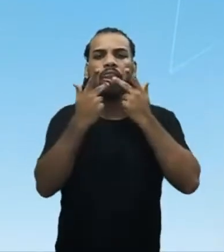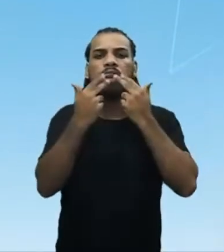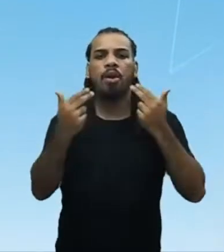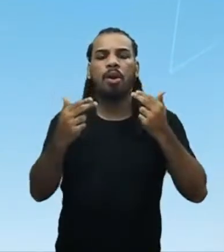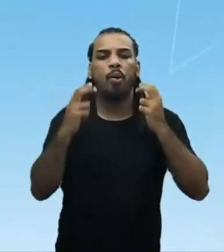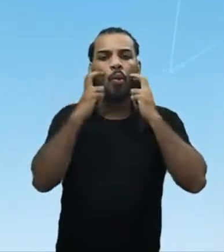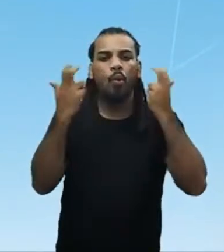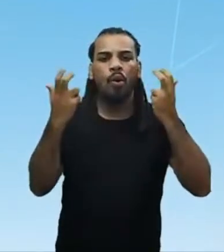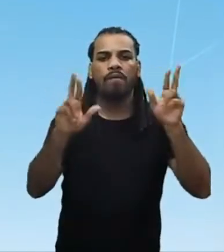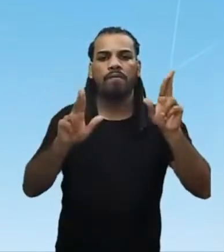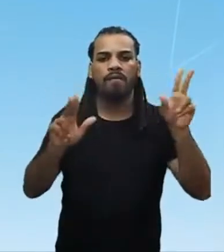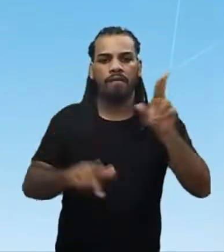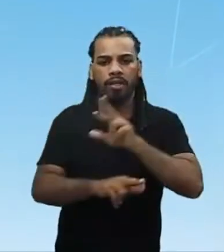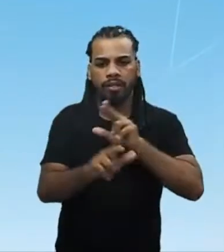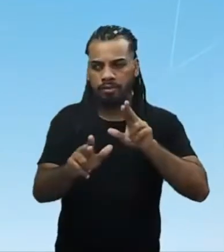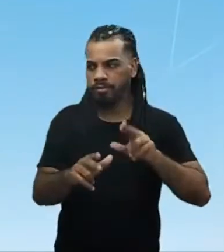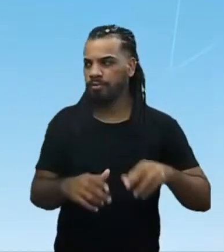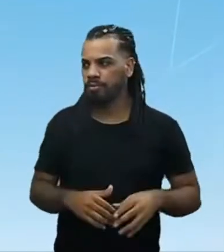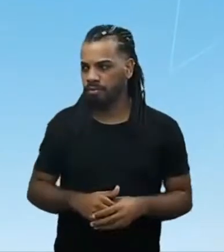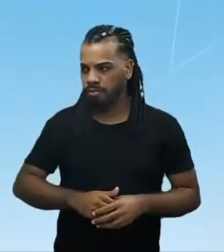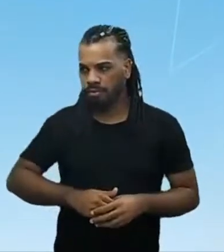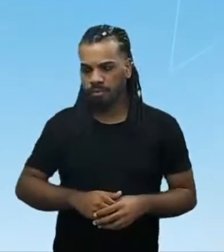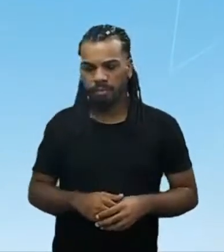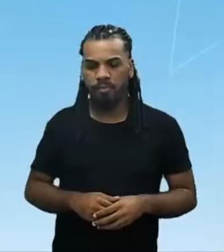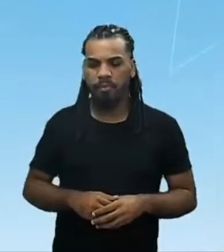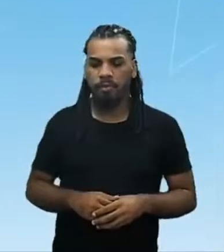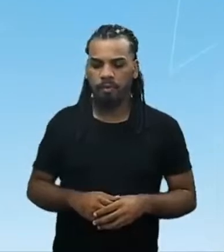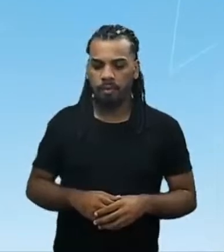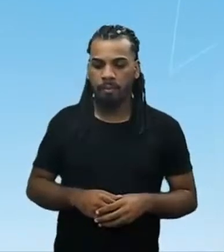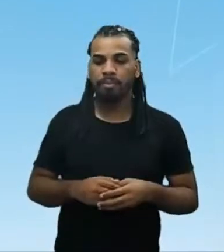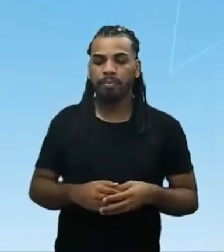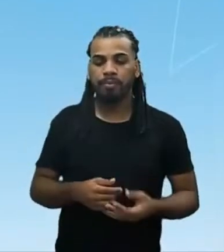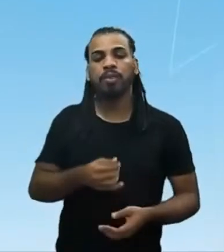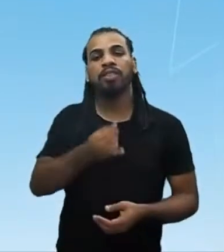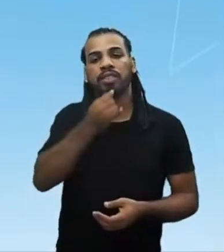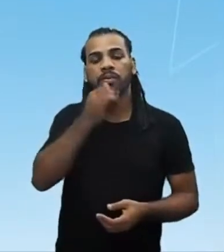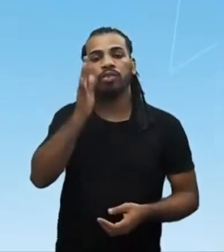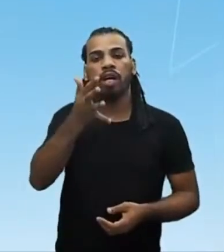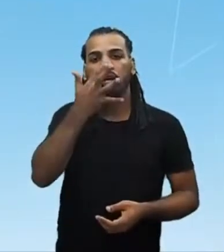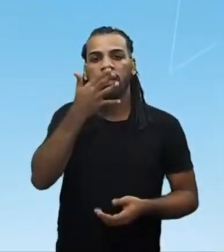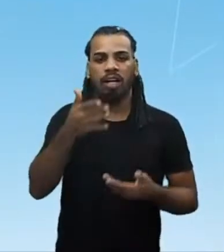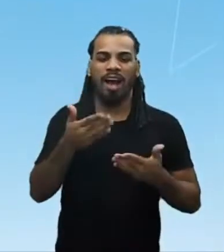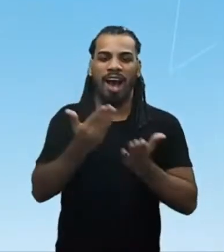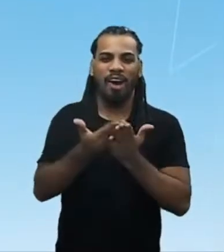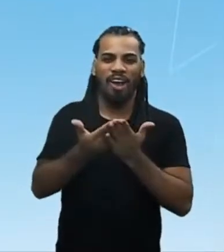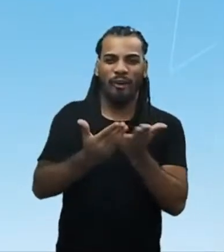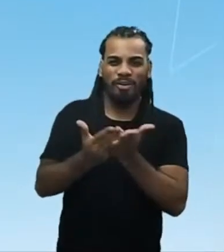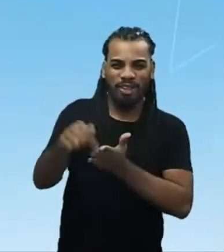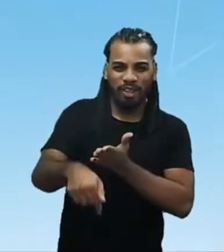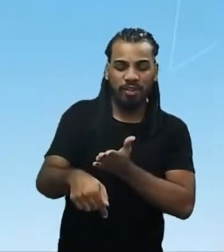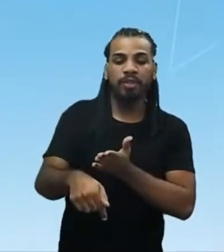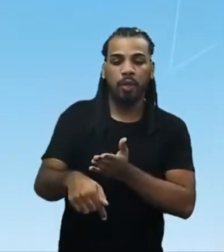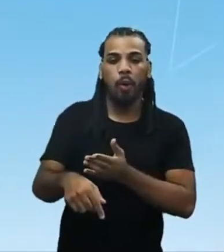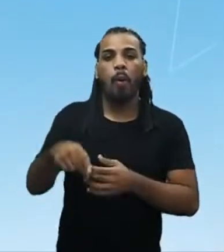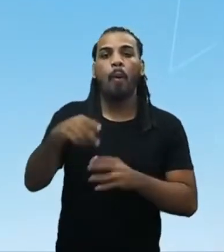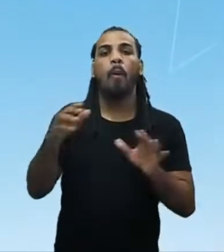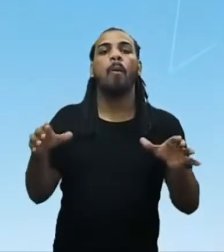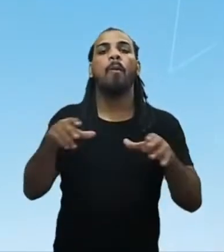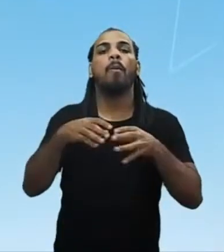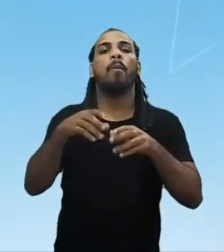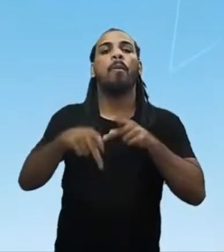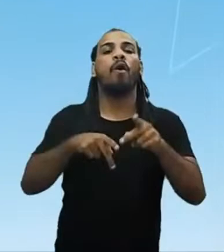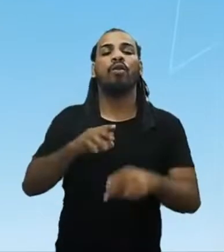culturas bem diferentes. Um exemplo é o que você viu na abertura da aula, o povo Tupinambá.